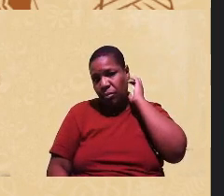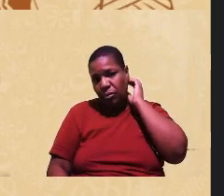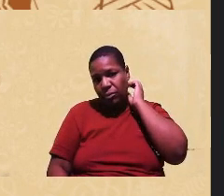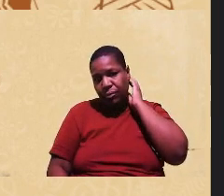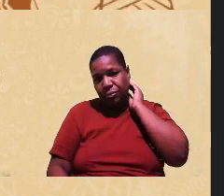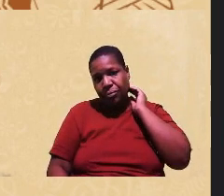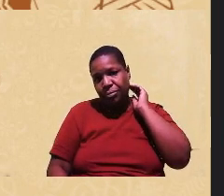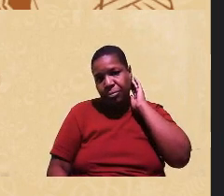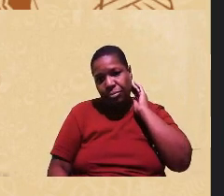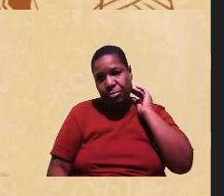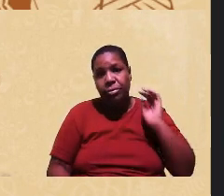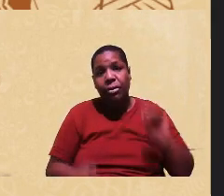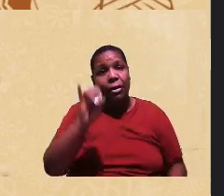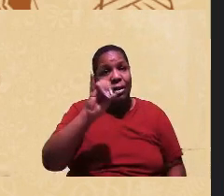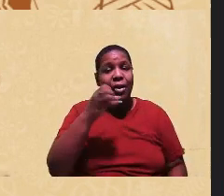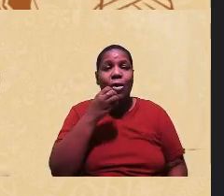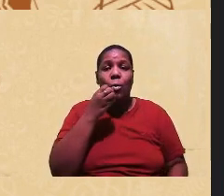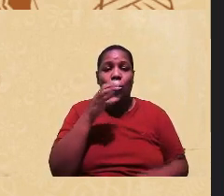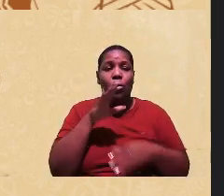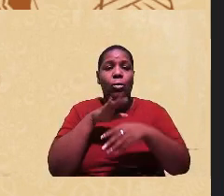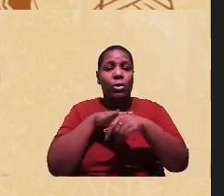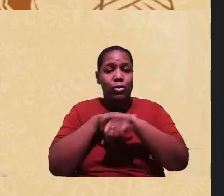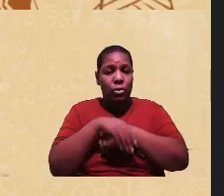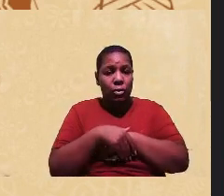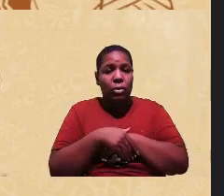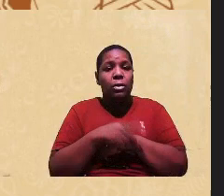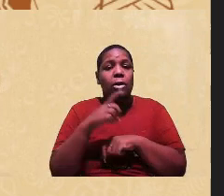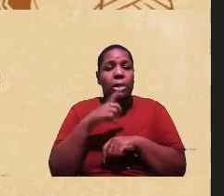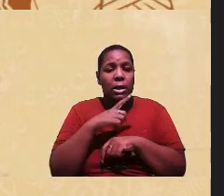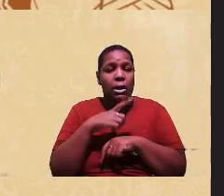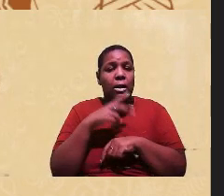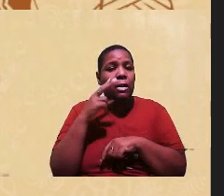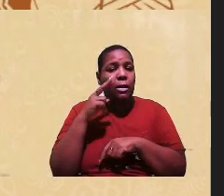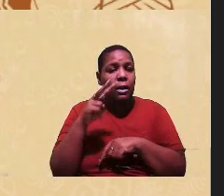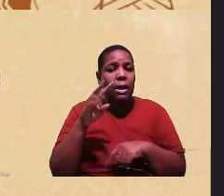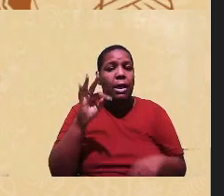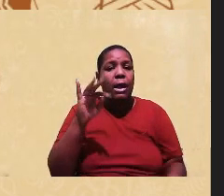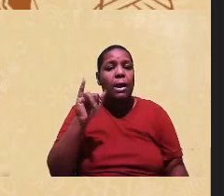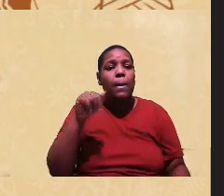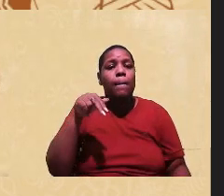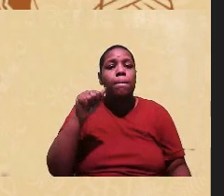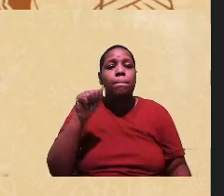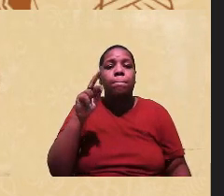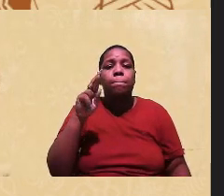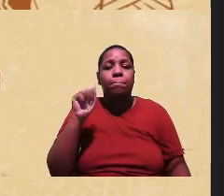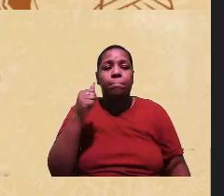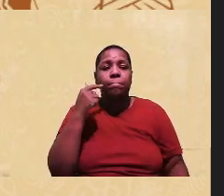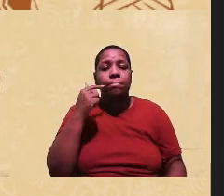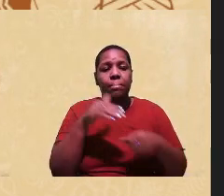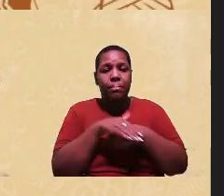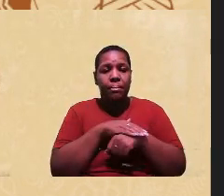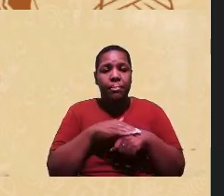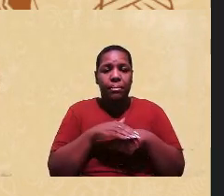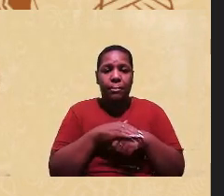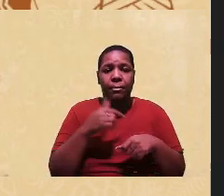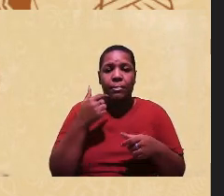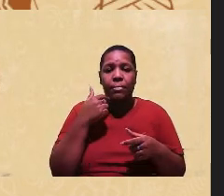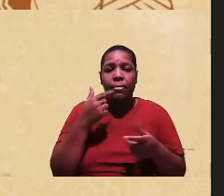eu estava muito tomada assim pela fala da Itainara e tentando fazer dialogar um pouco a conversa da